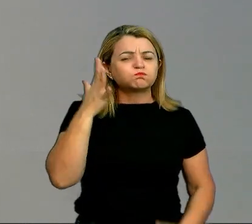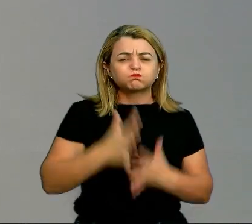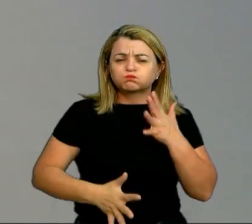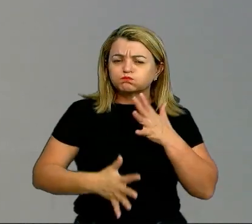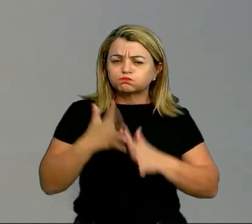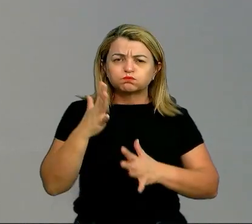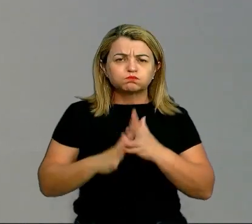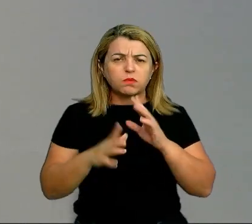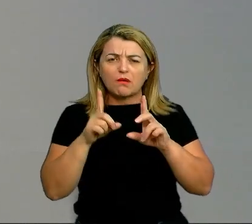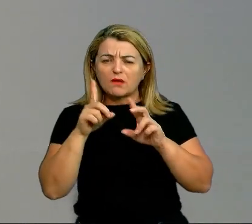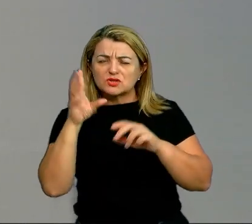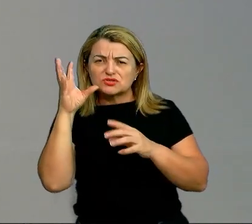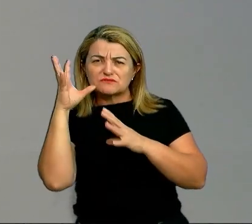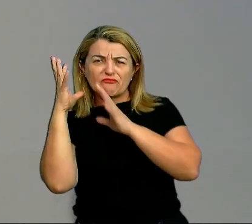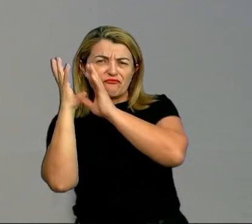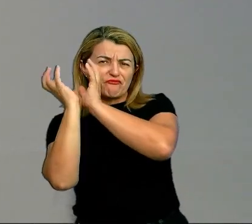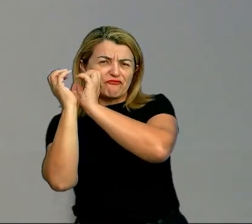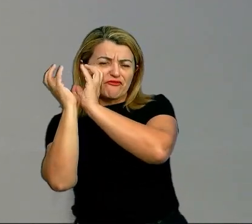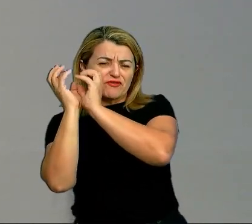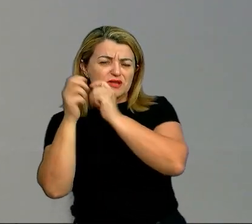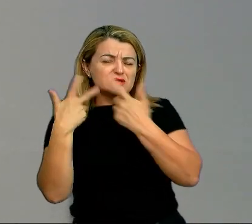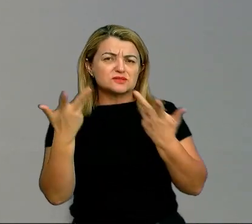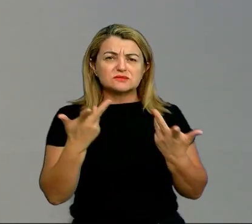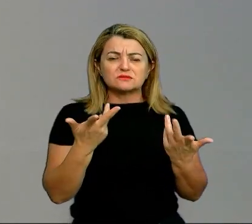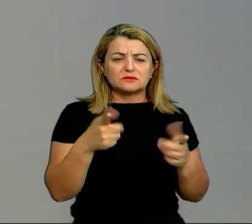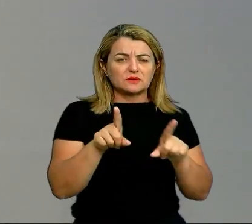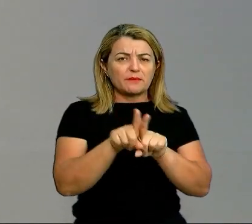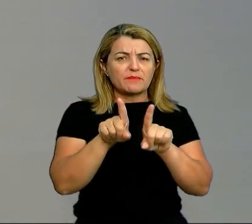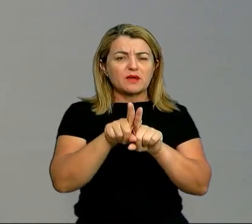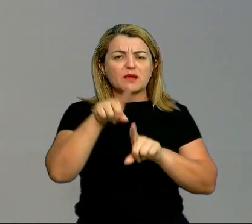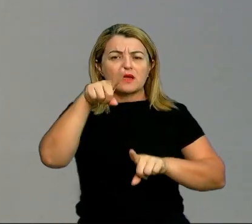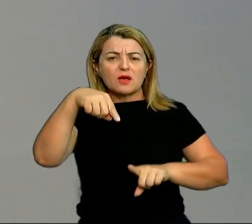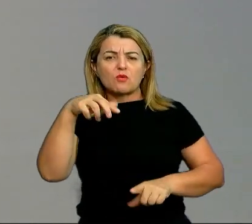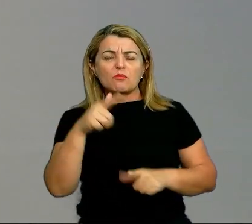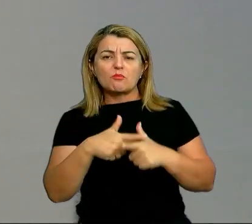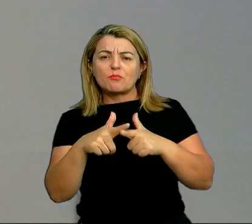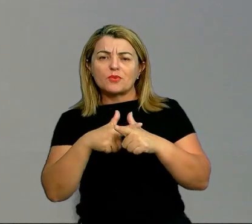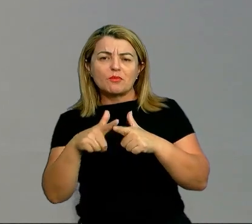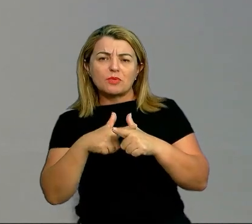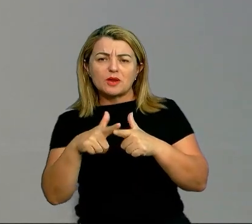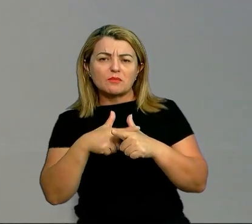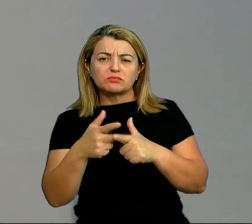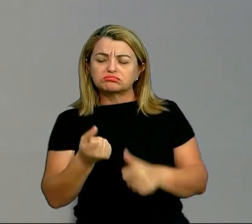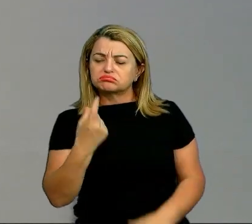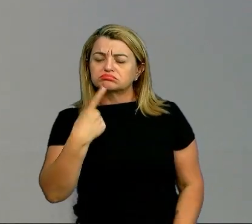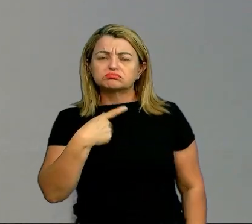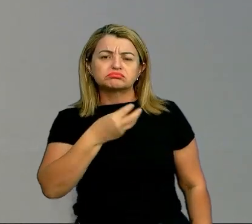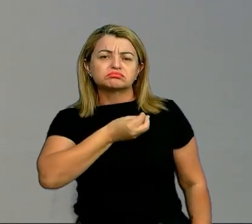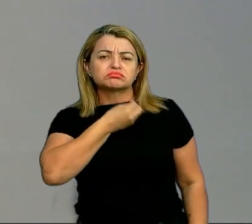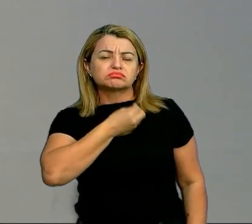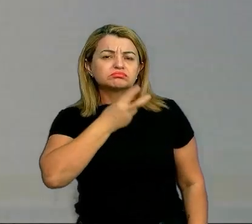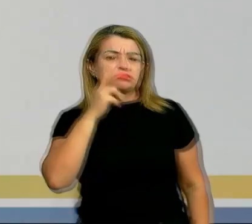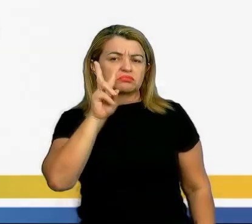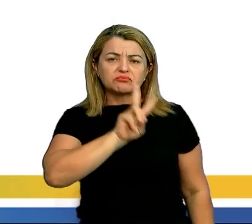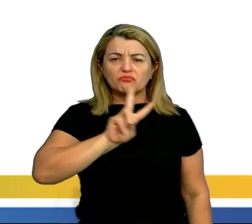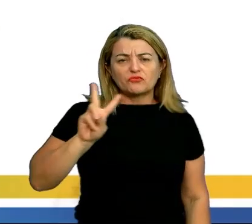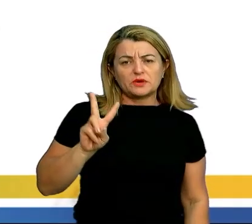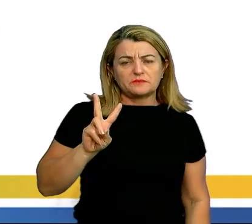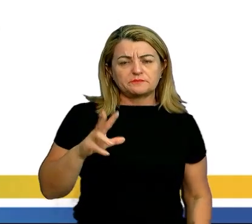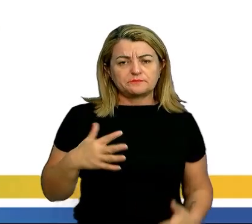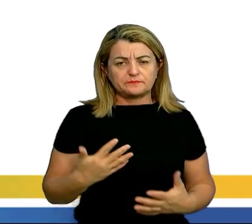pensando, indagando, questionando, é um problema. Eu não consigo ver a vida tal qual ela é e nem apreciá-la.